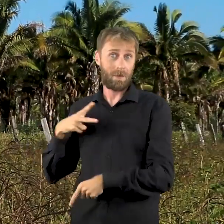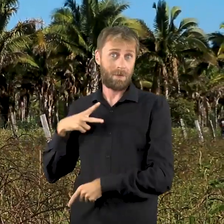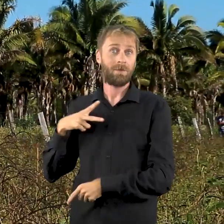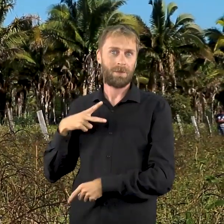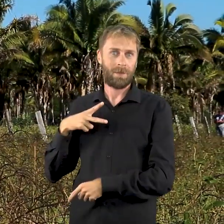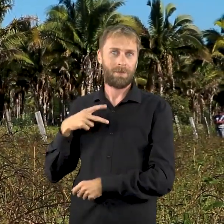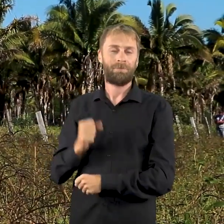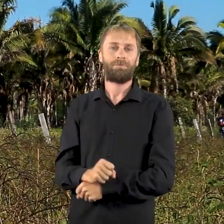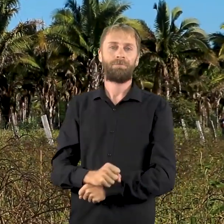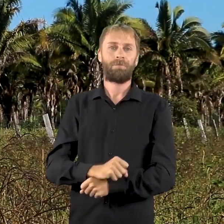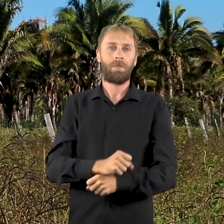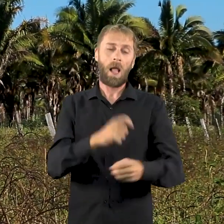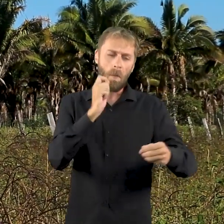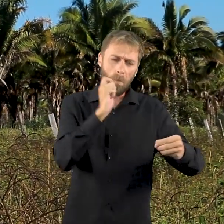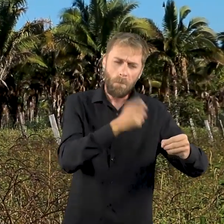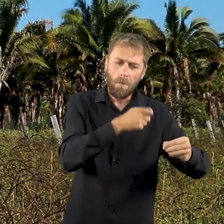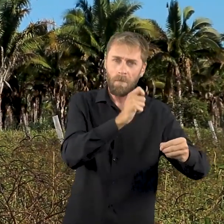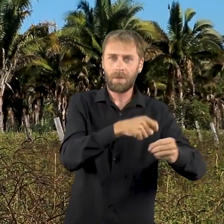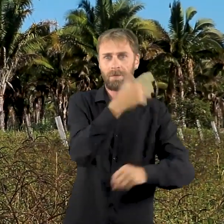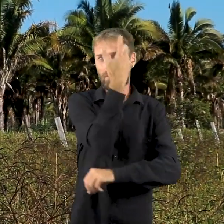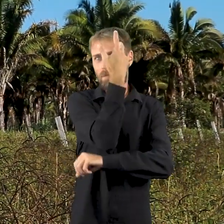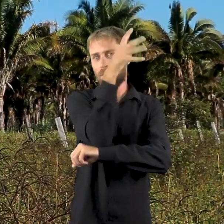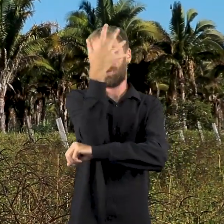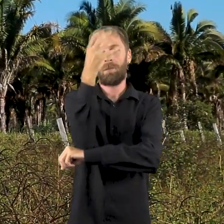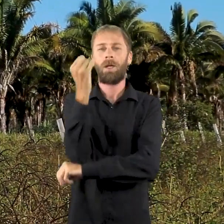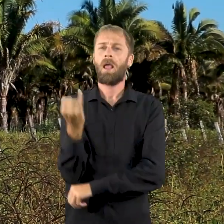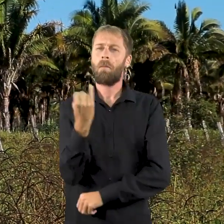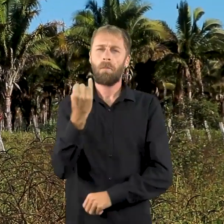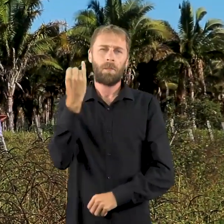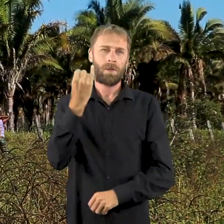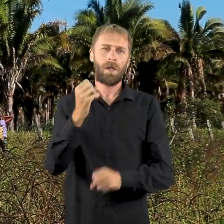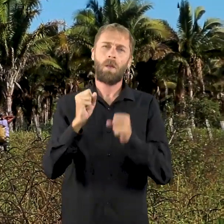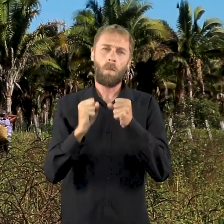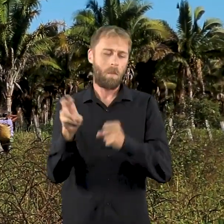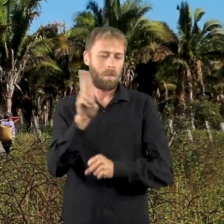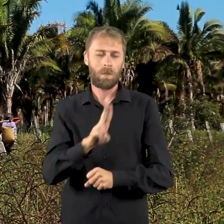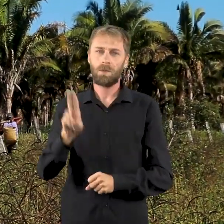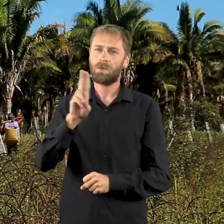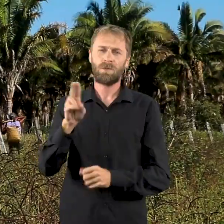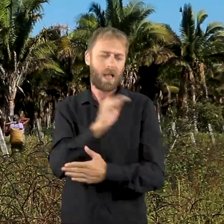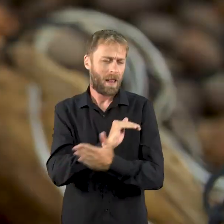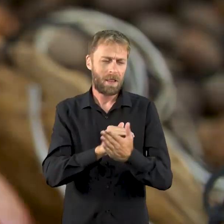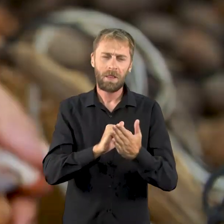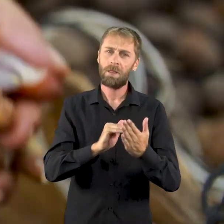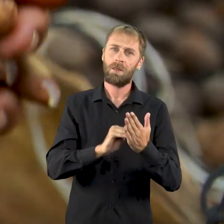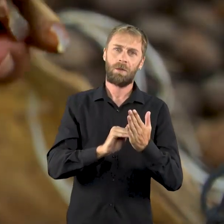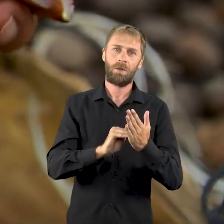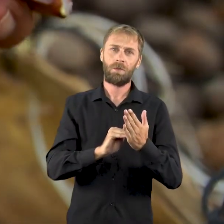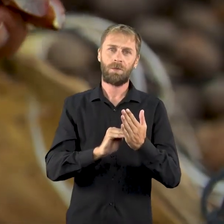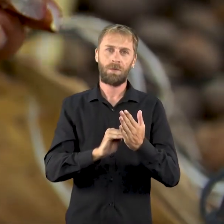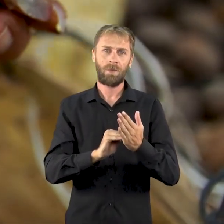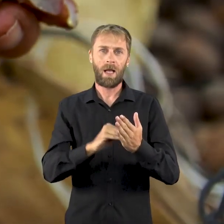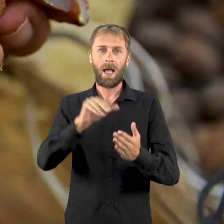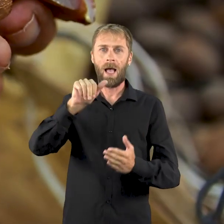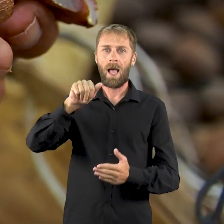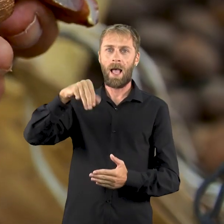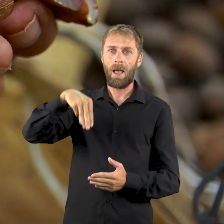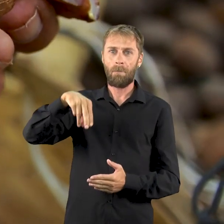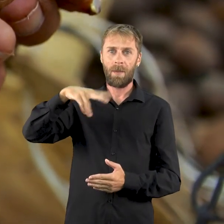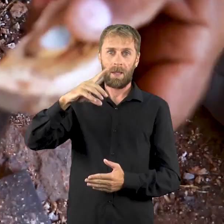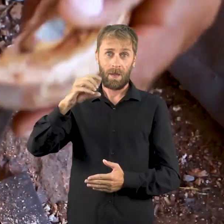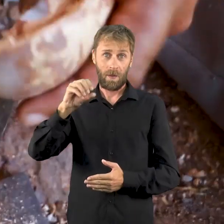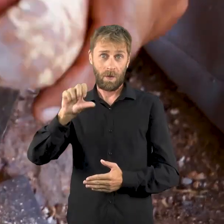O babassu é uma palmeira mãe. De tudo do babassu é se é utilizável. Desde a amêndoa,